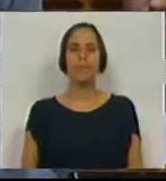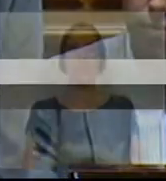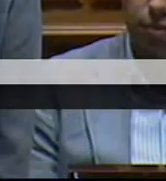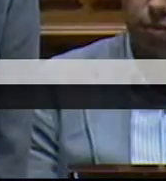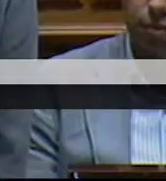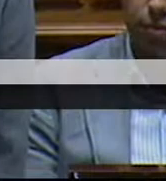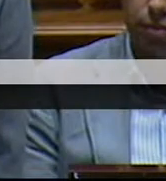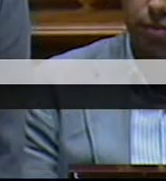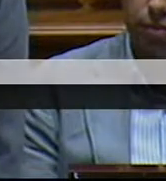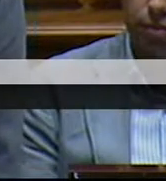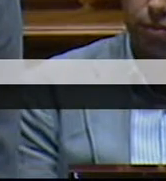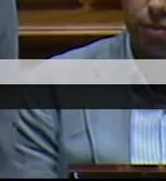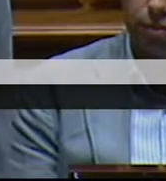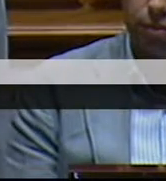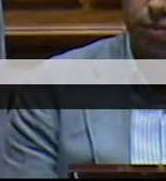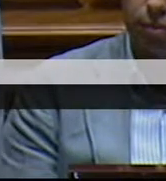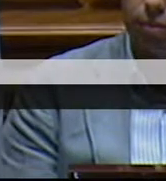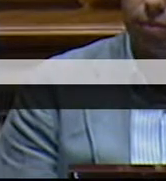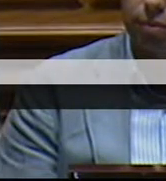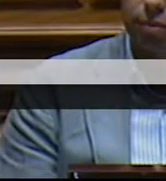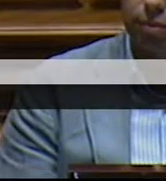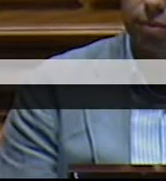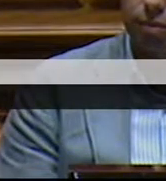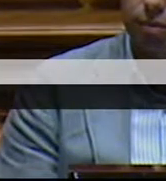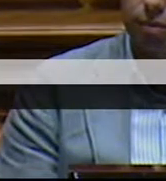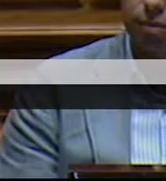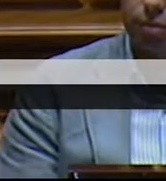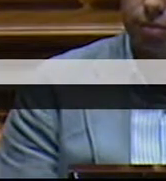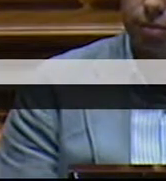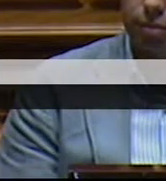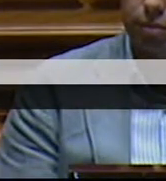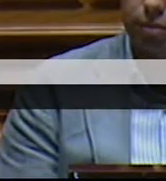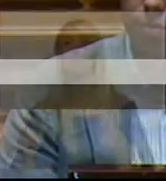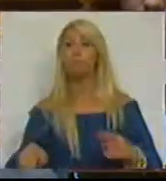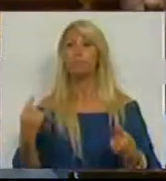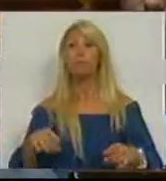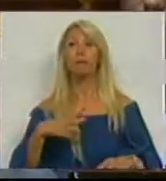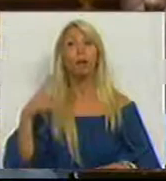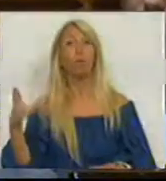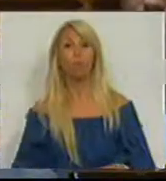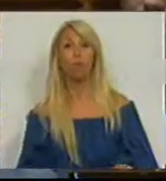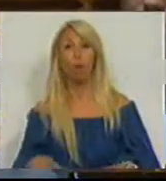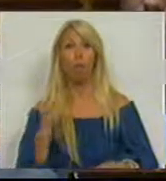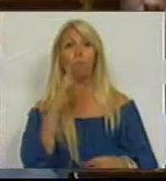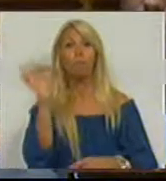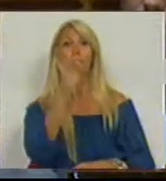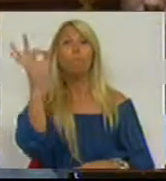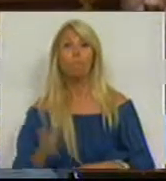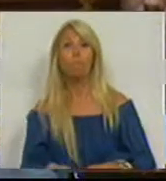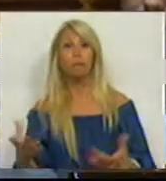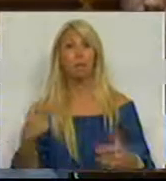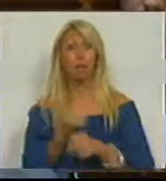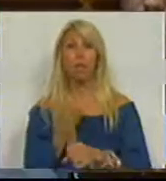Existe em Portugal uma maior porcentagem de trabalhadores pobres ou em riscos de